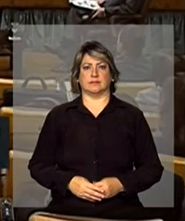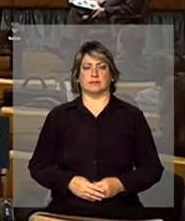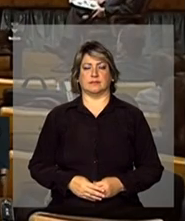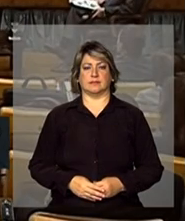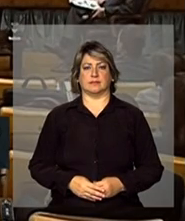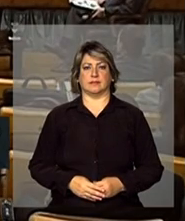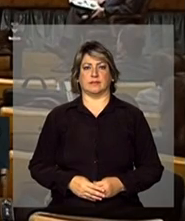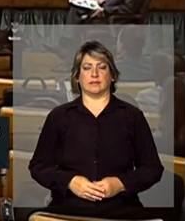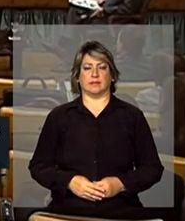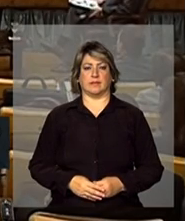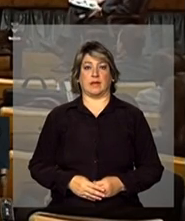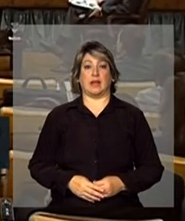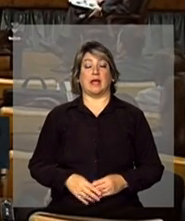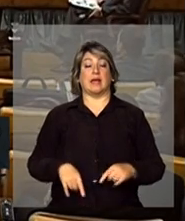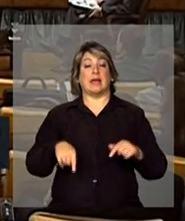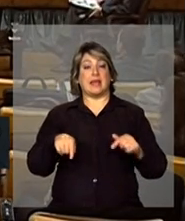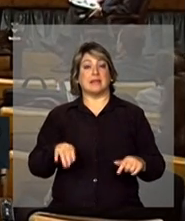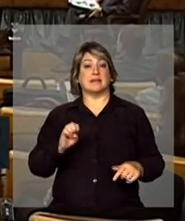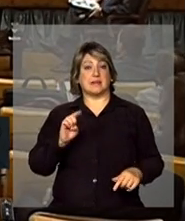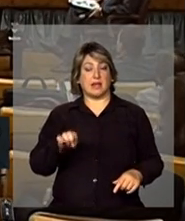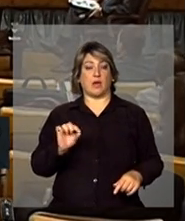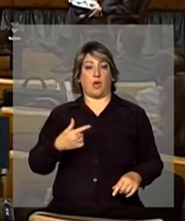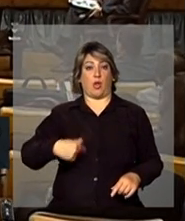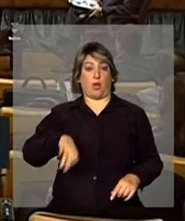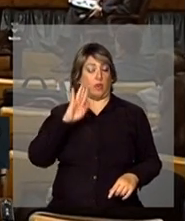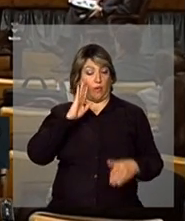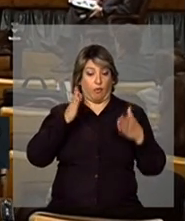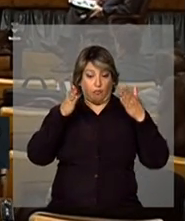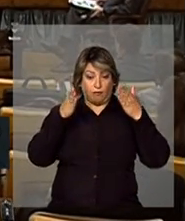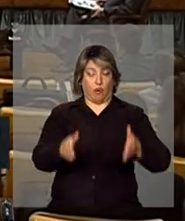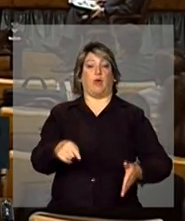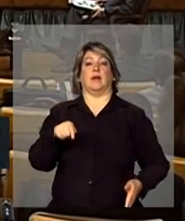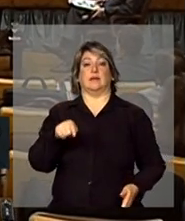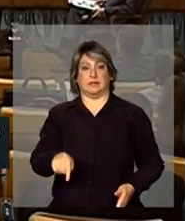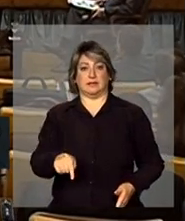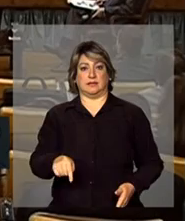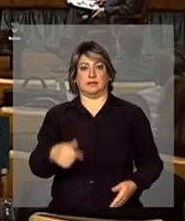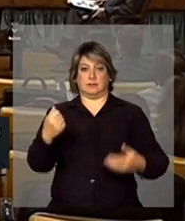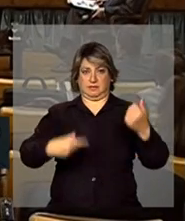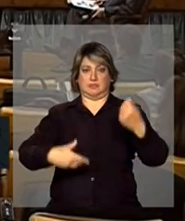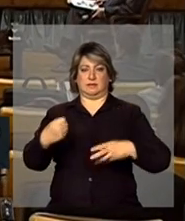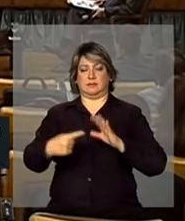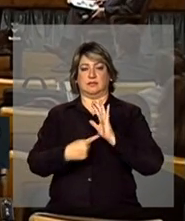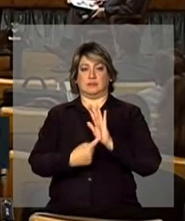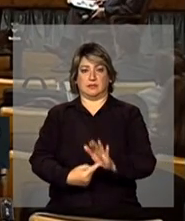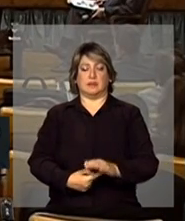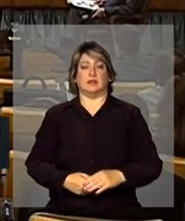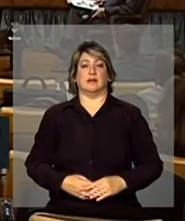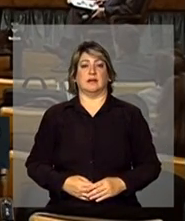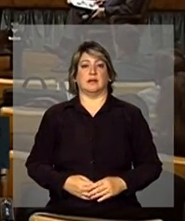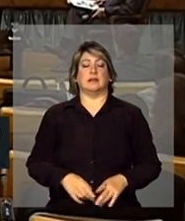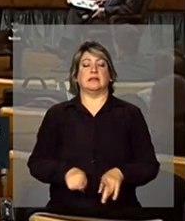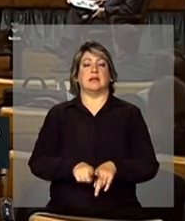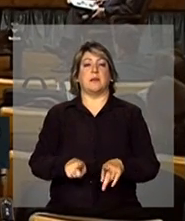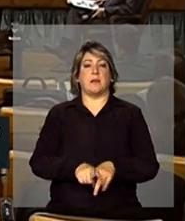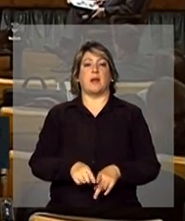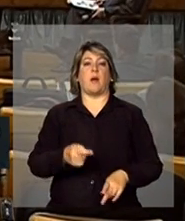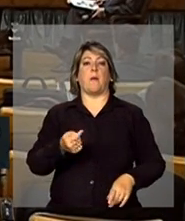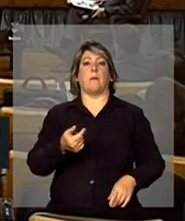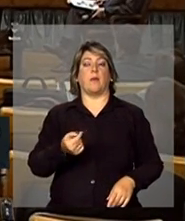O que houve? Esse é o nosso, o enfoque, eu vou dar nessa parte da apresentação. E um pouco que